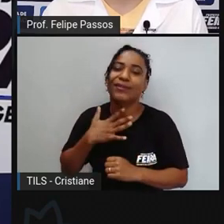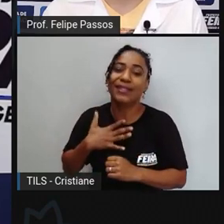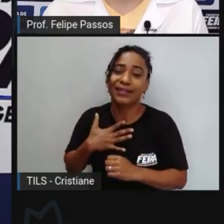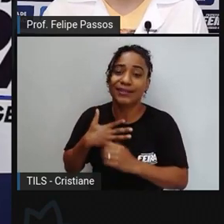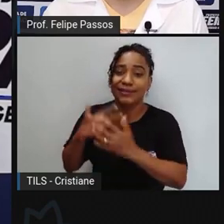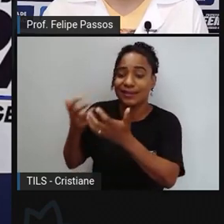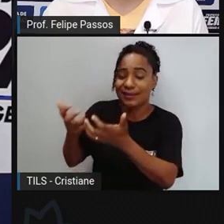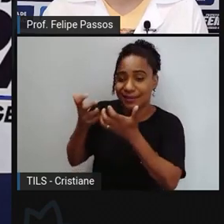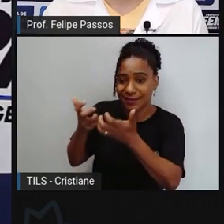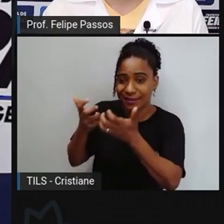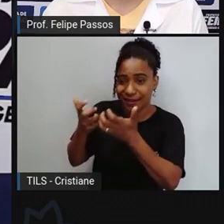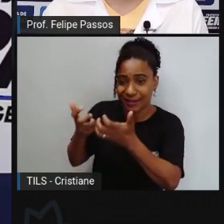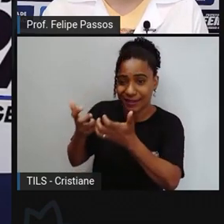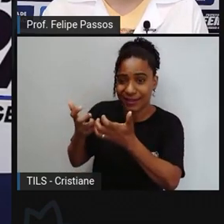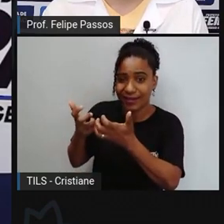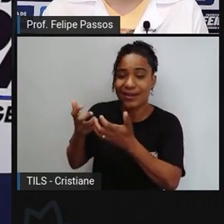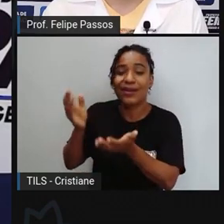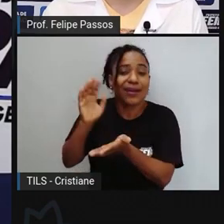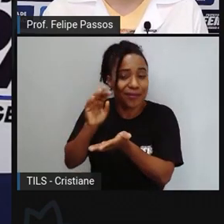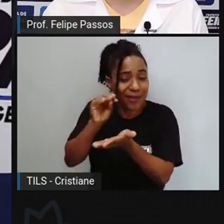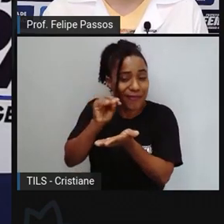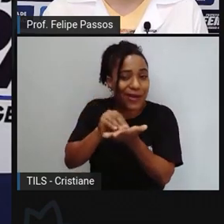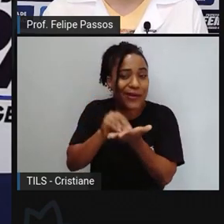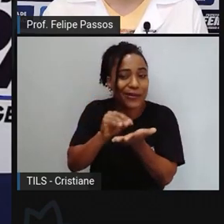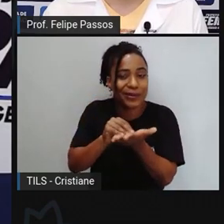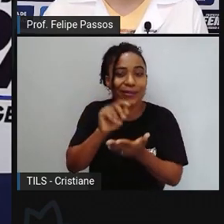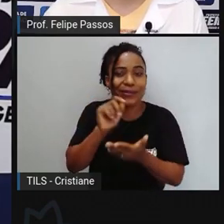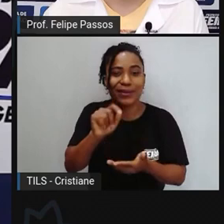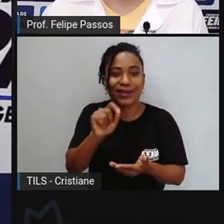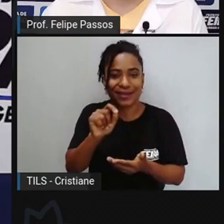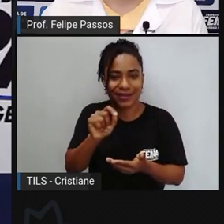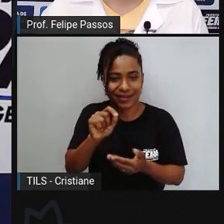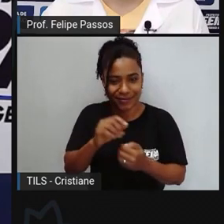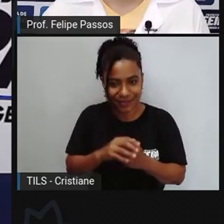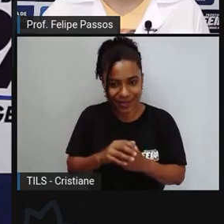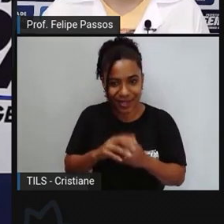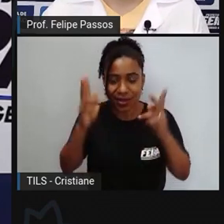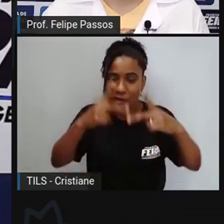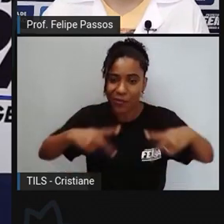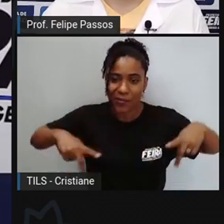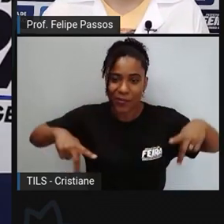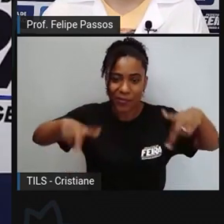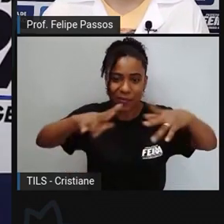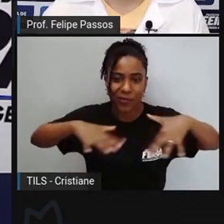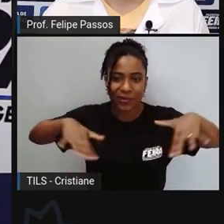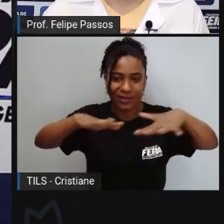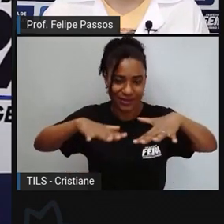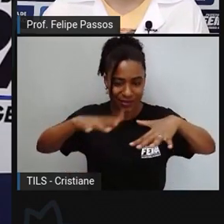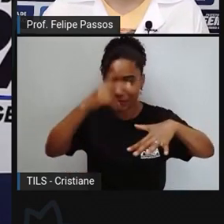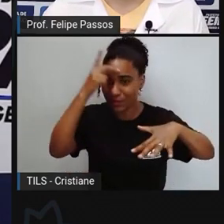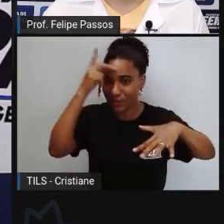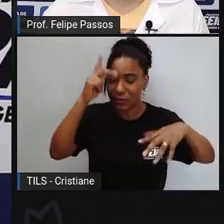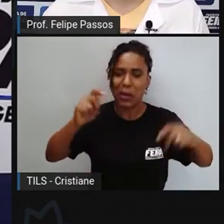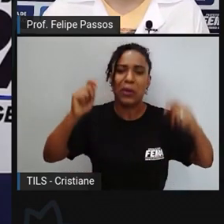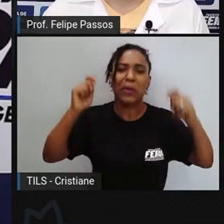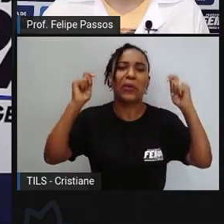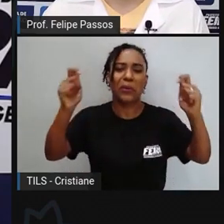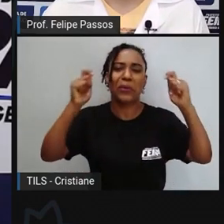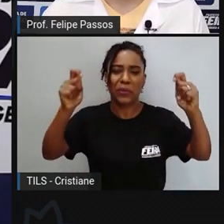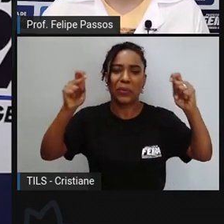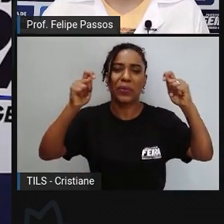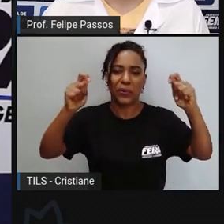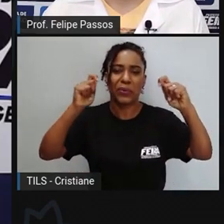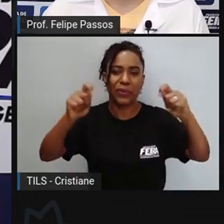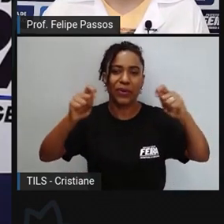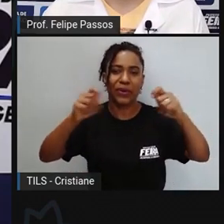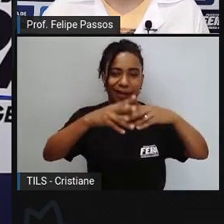e o que falta a pressão popular você acha que na hora